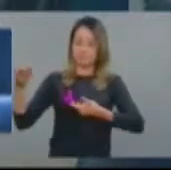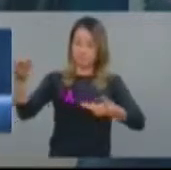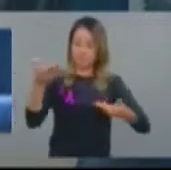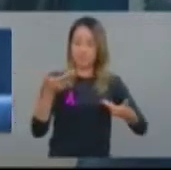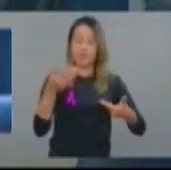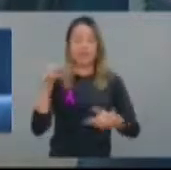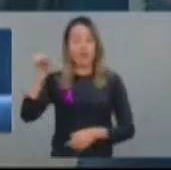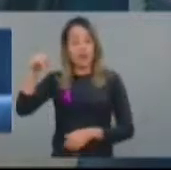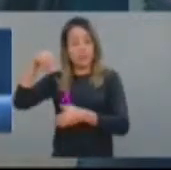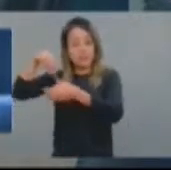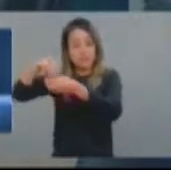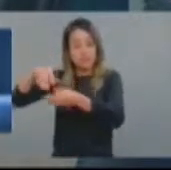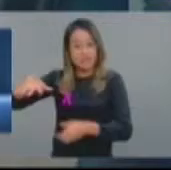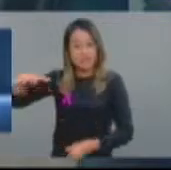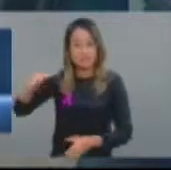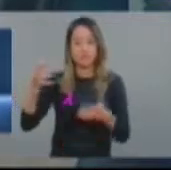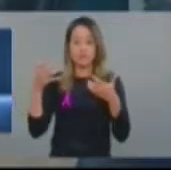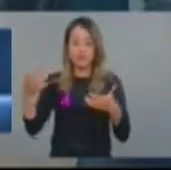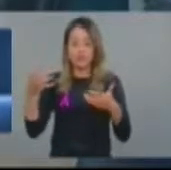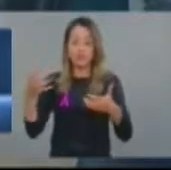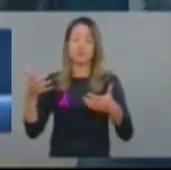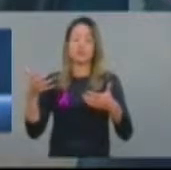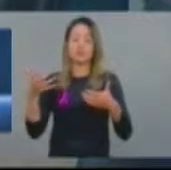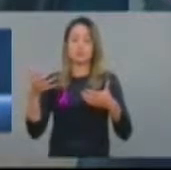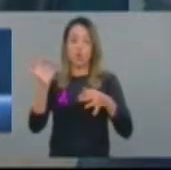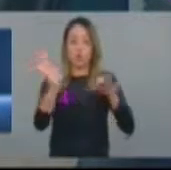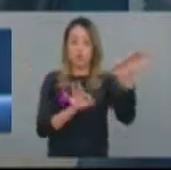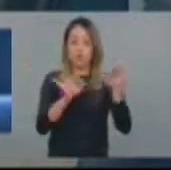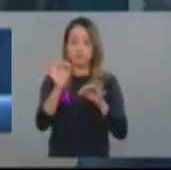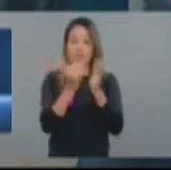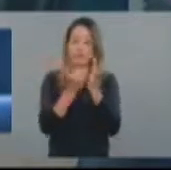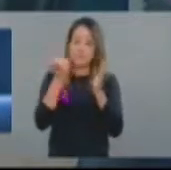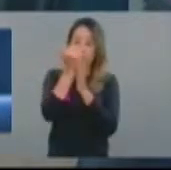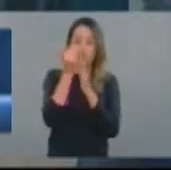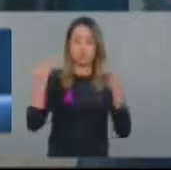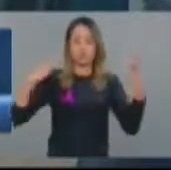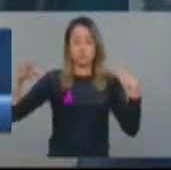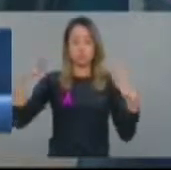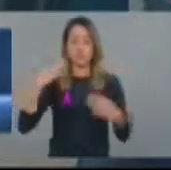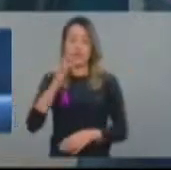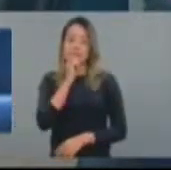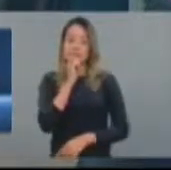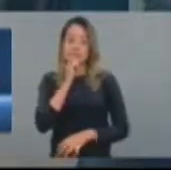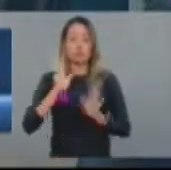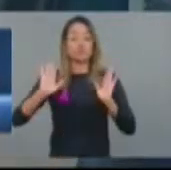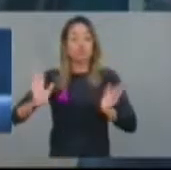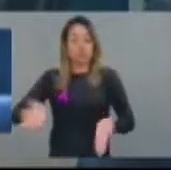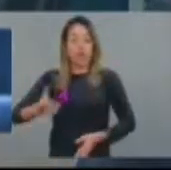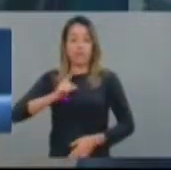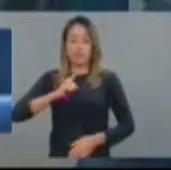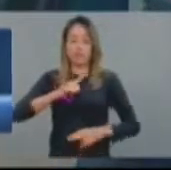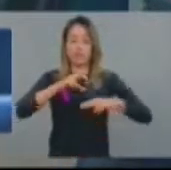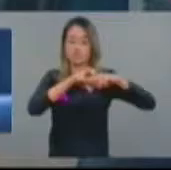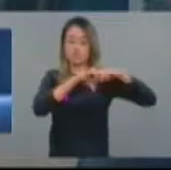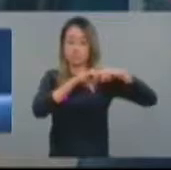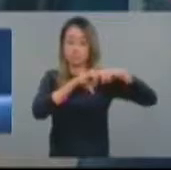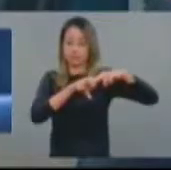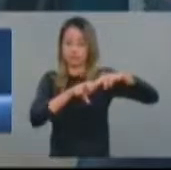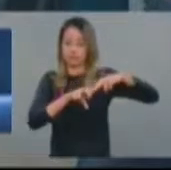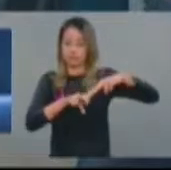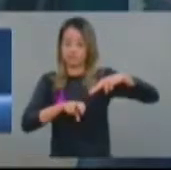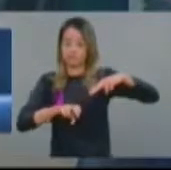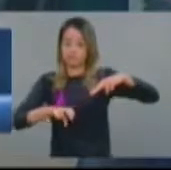de divulgações. Nós temos o Bondinho, nós temos a Bica do Ipú, vários atrativos naturais. E aí a gente quer realmente